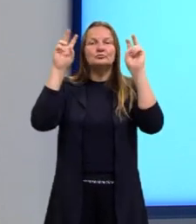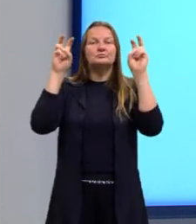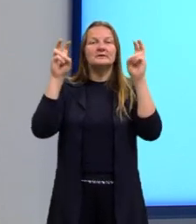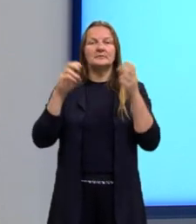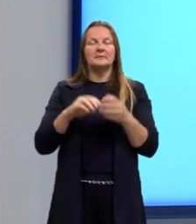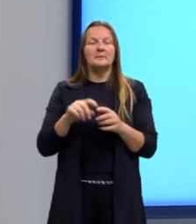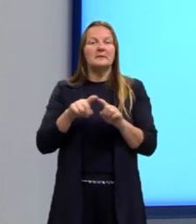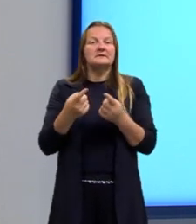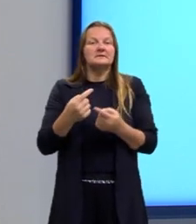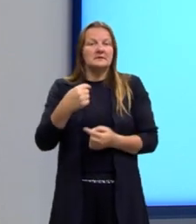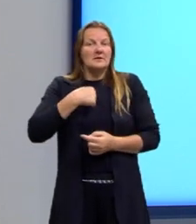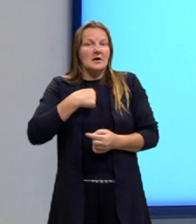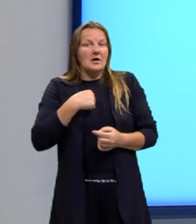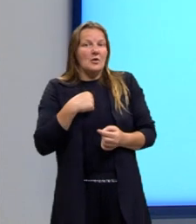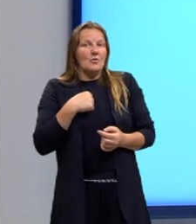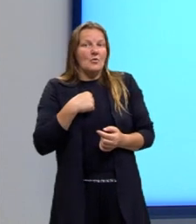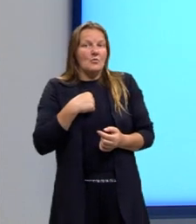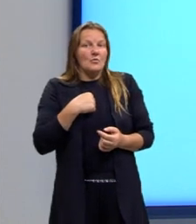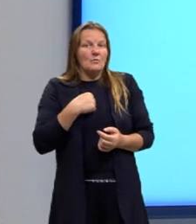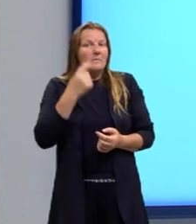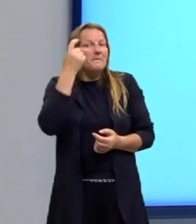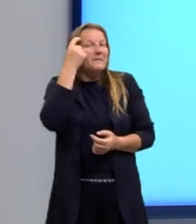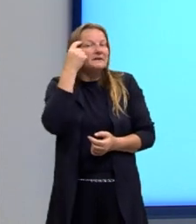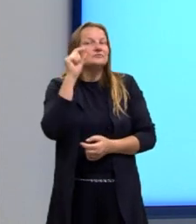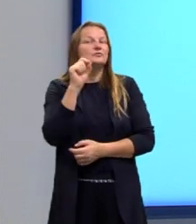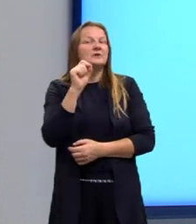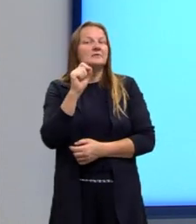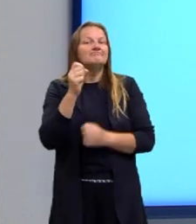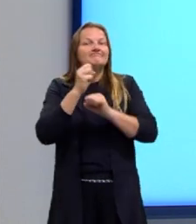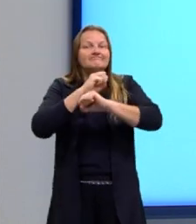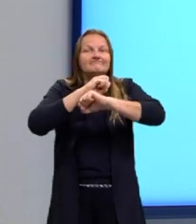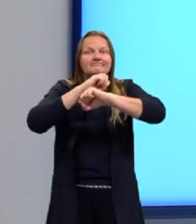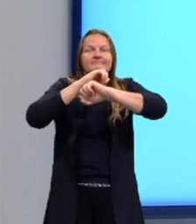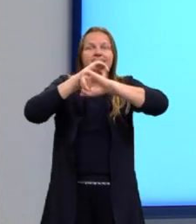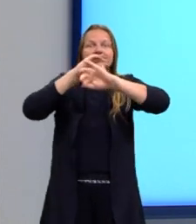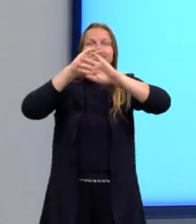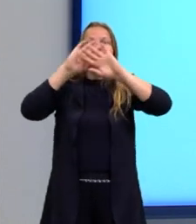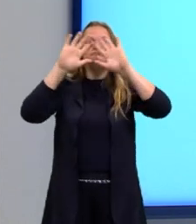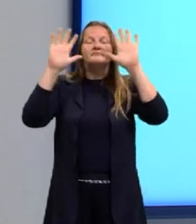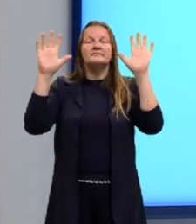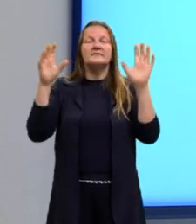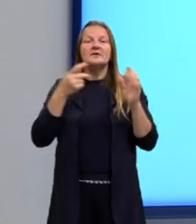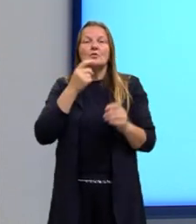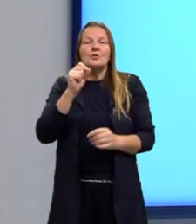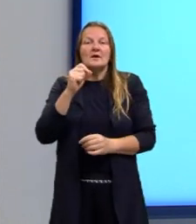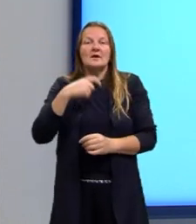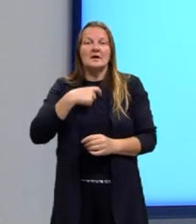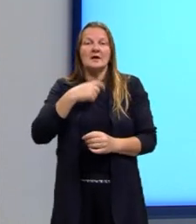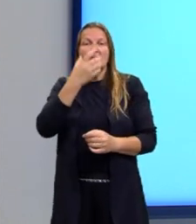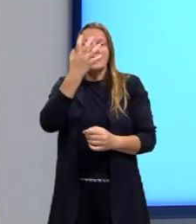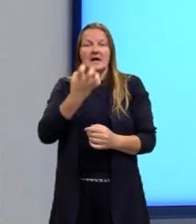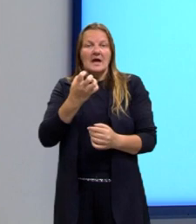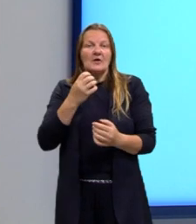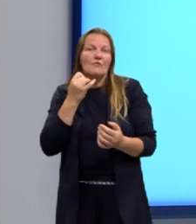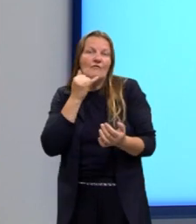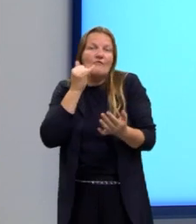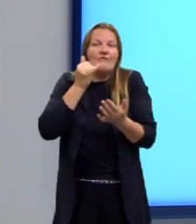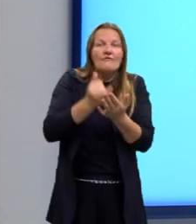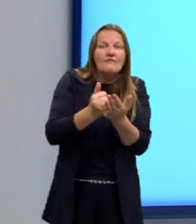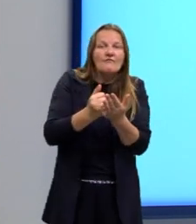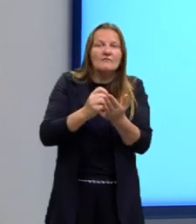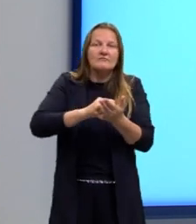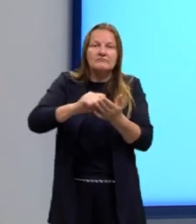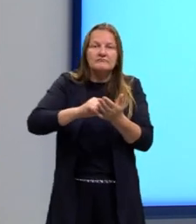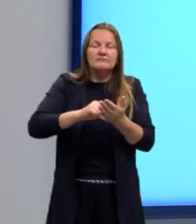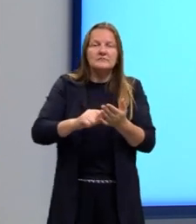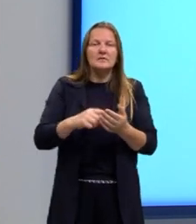o que ele está pedindo. Eu preciso entender o que eu quero falar a respeito desse tema. Então, eu vou